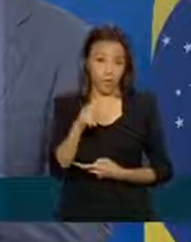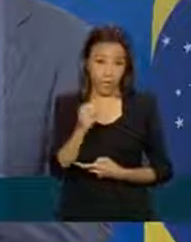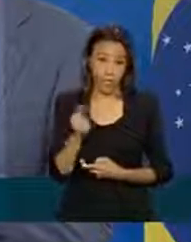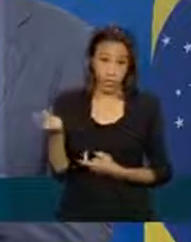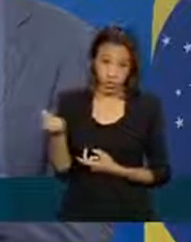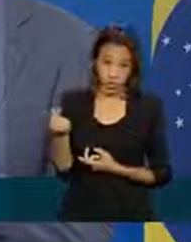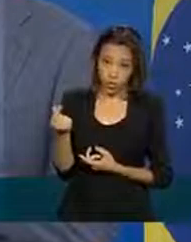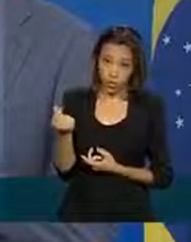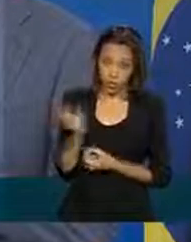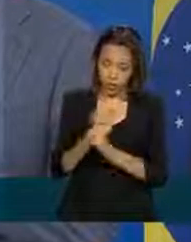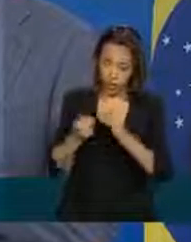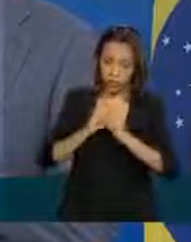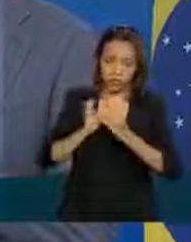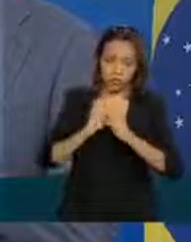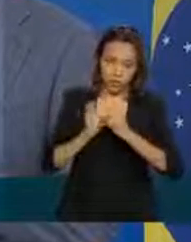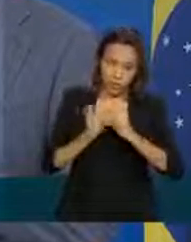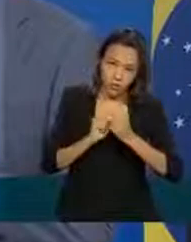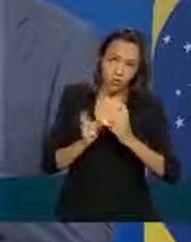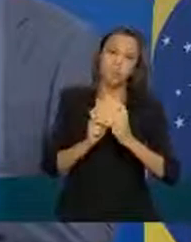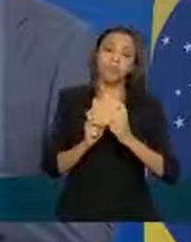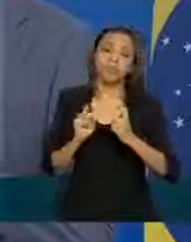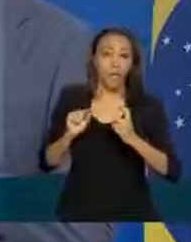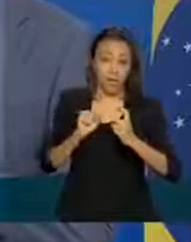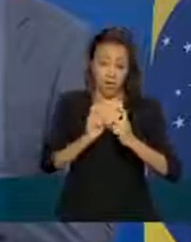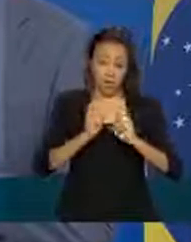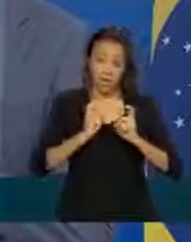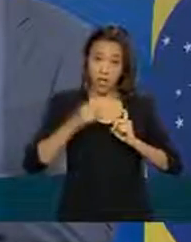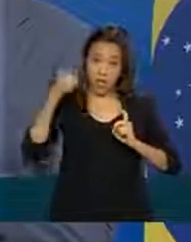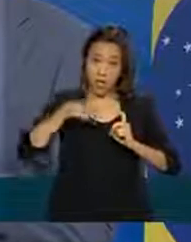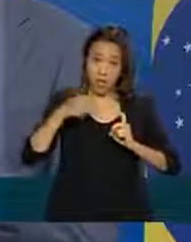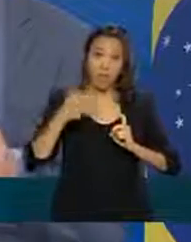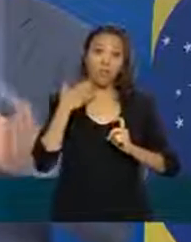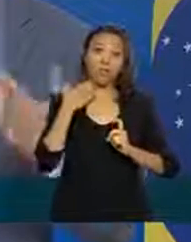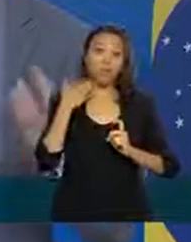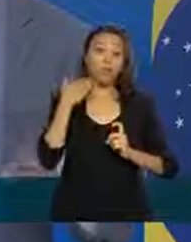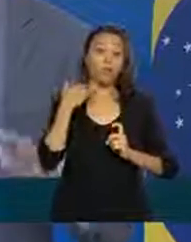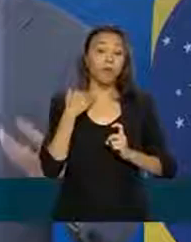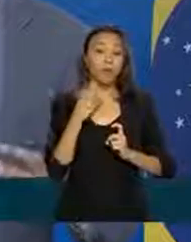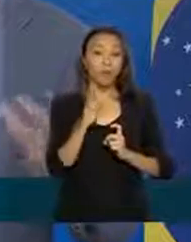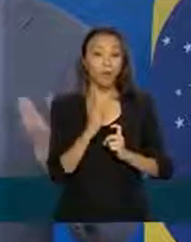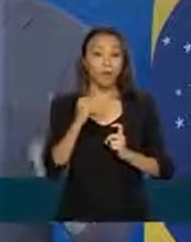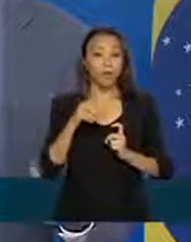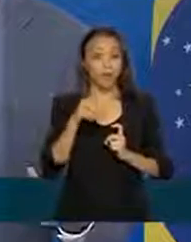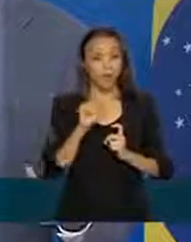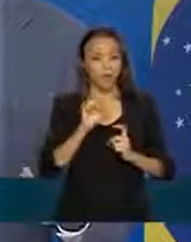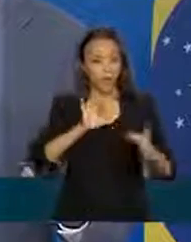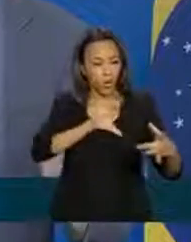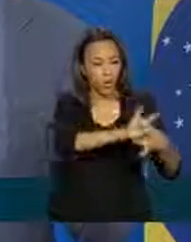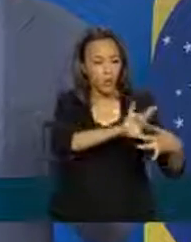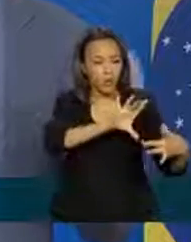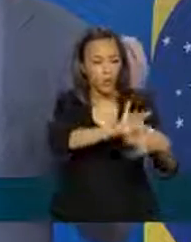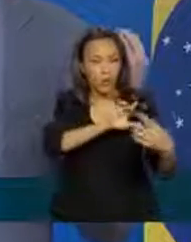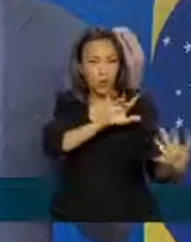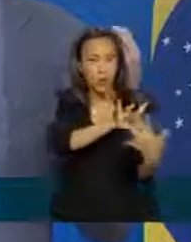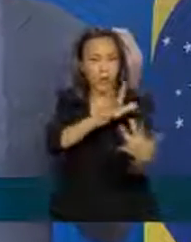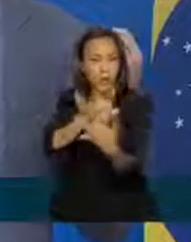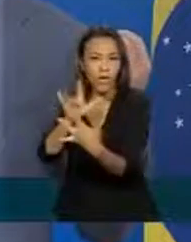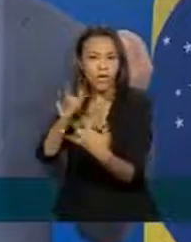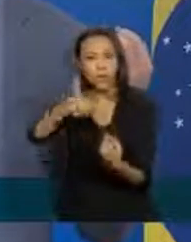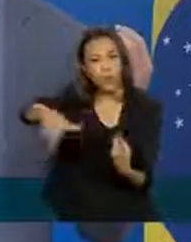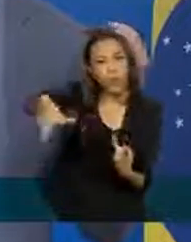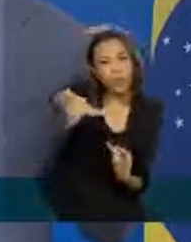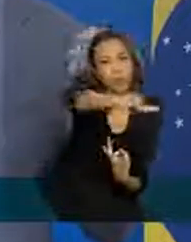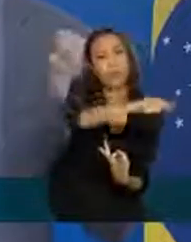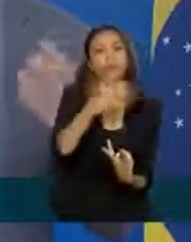pelo BNDES já está conectado com os bancos privados na sua linha de repasse ele tem facilitação operacional para fazer isso então o